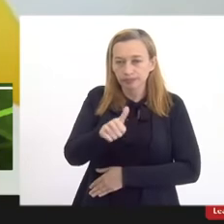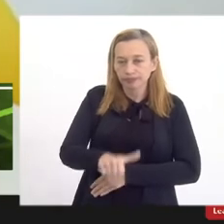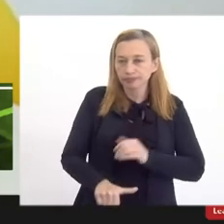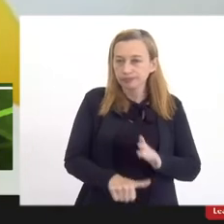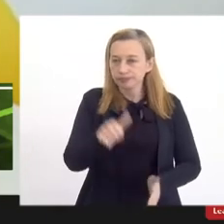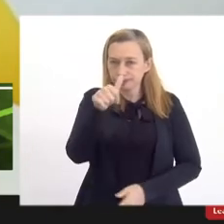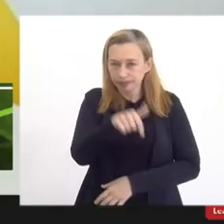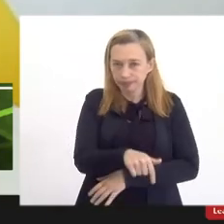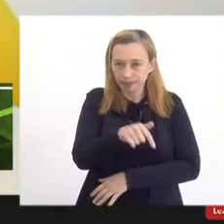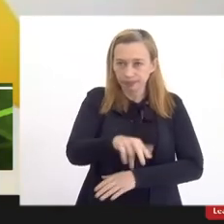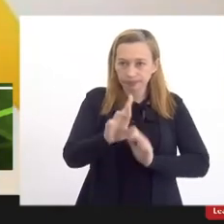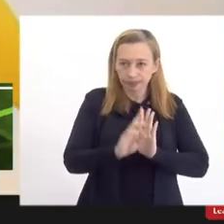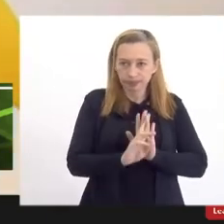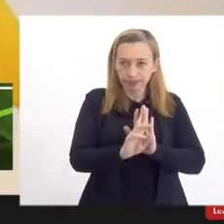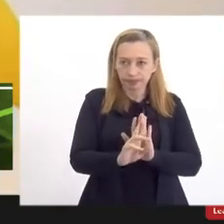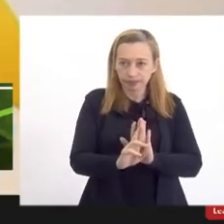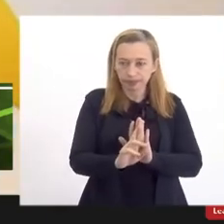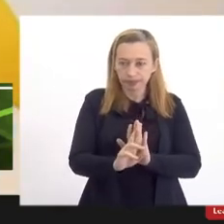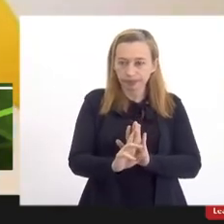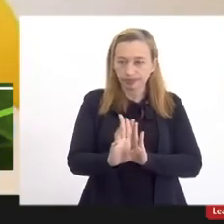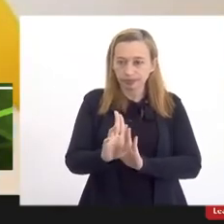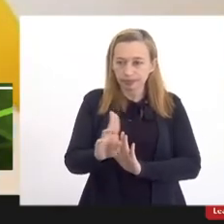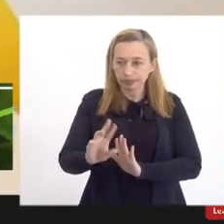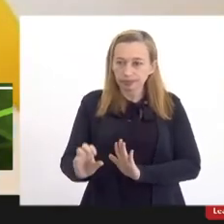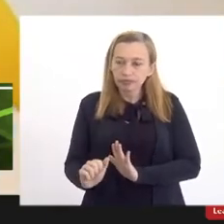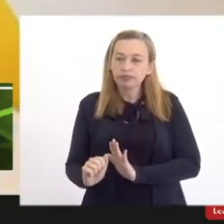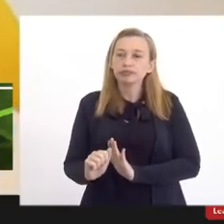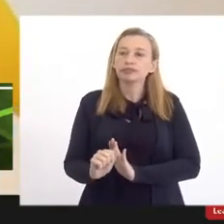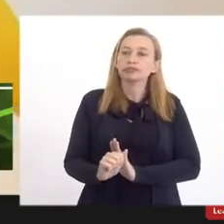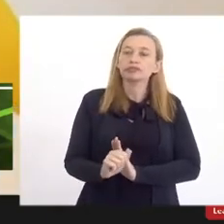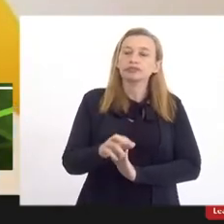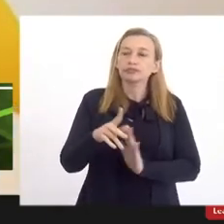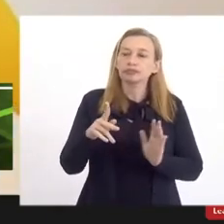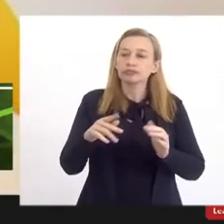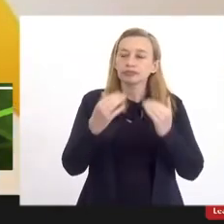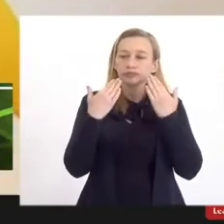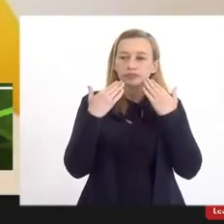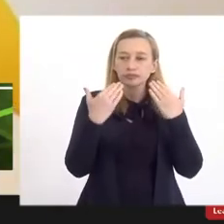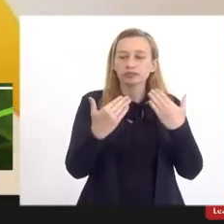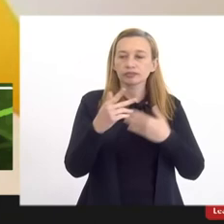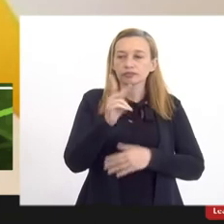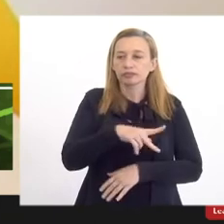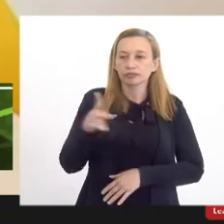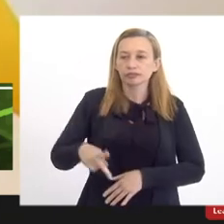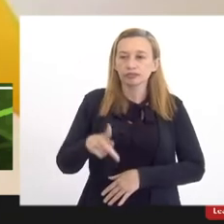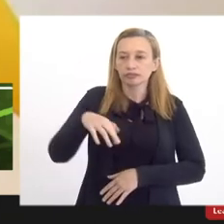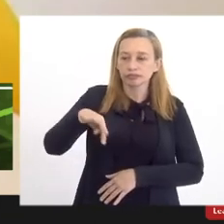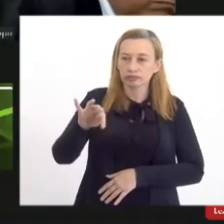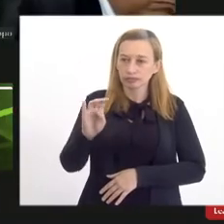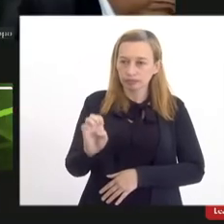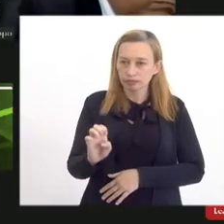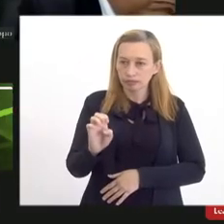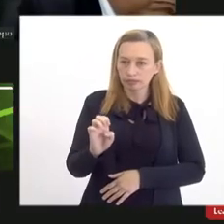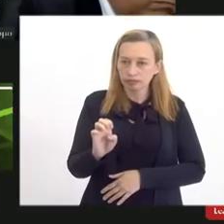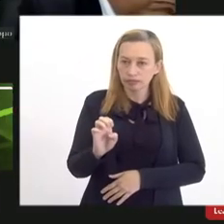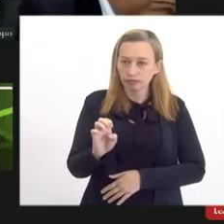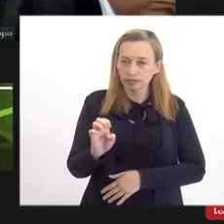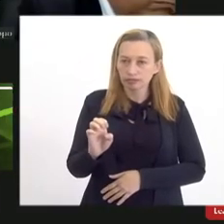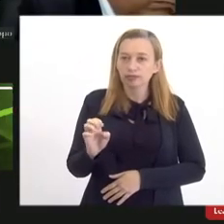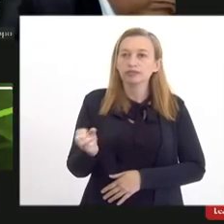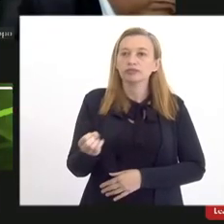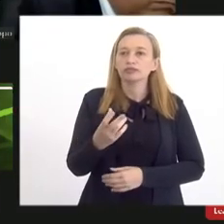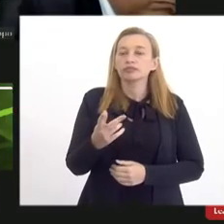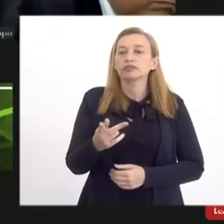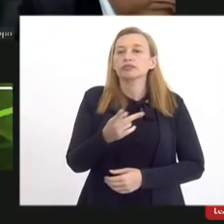vez aqui representando a Asdoerj na nossa audiência pública é o professor Guilherme Leite recém-possado presidente